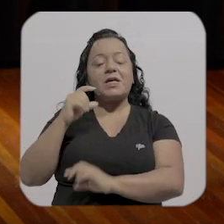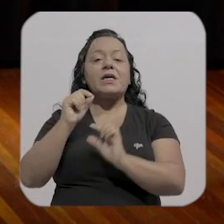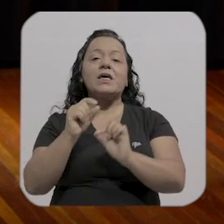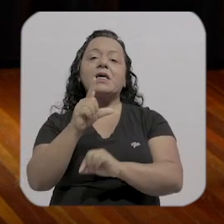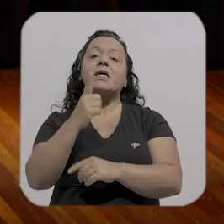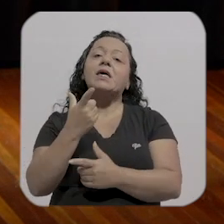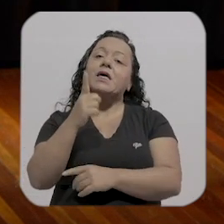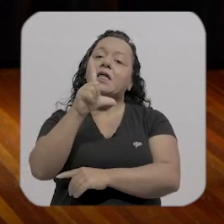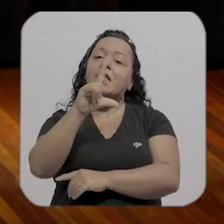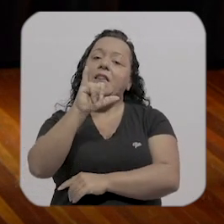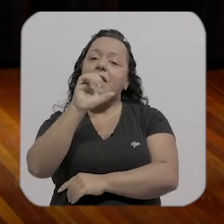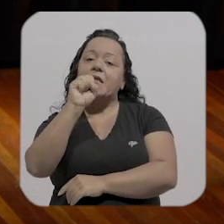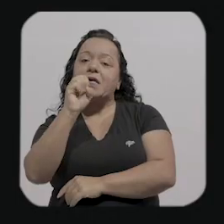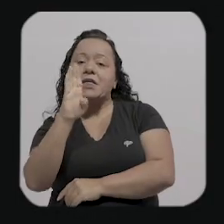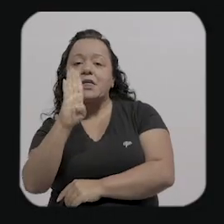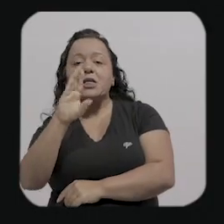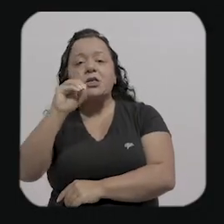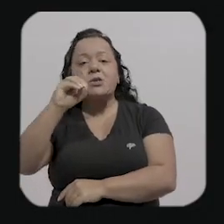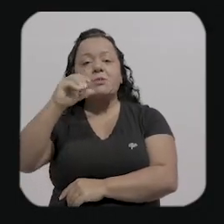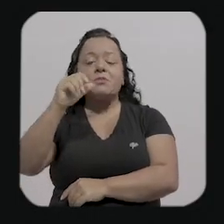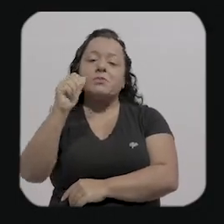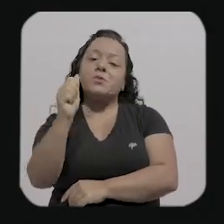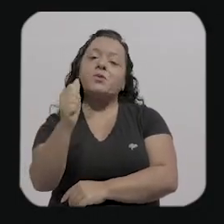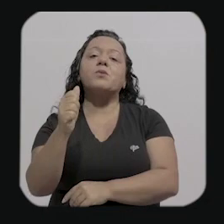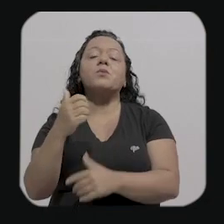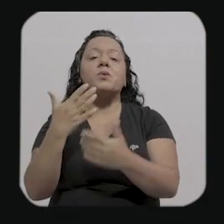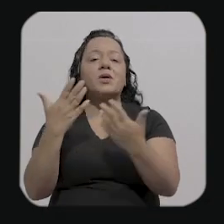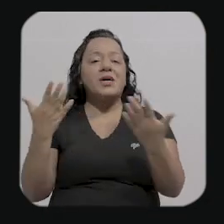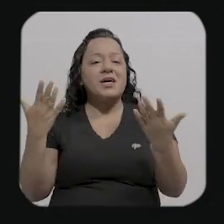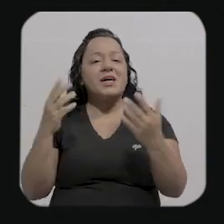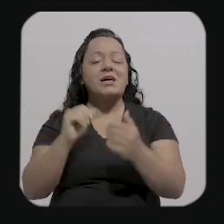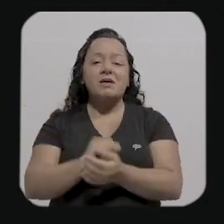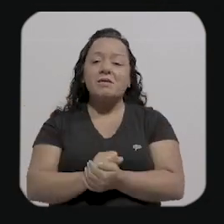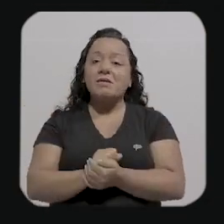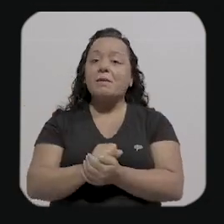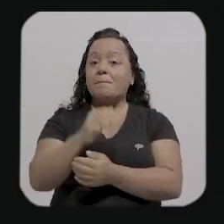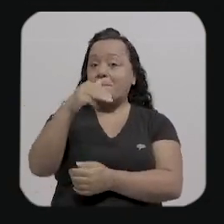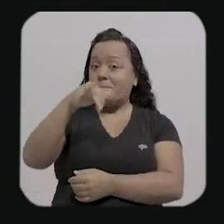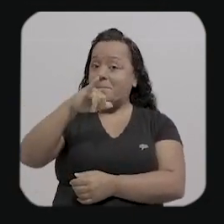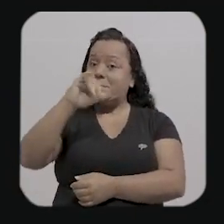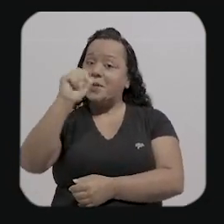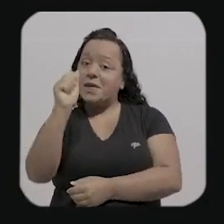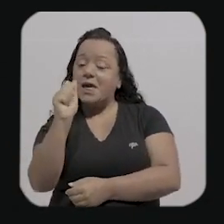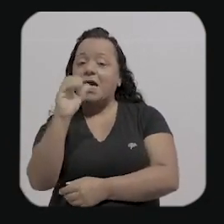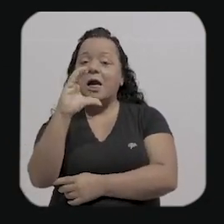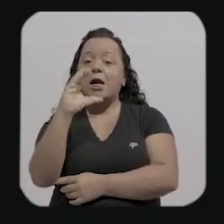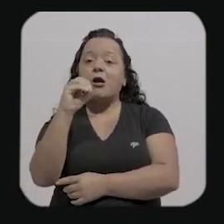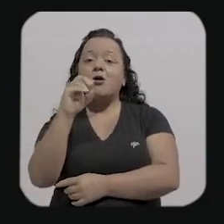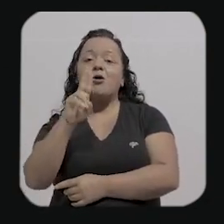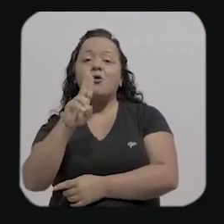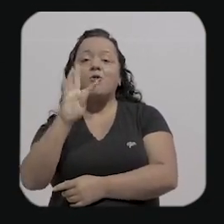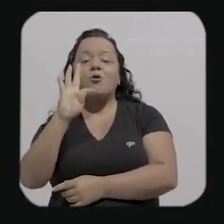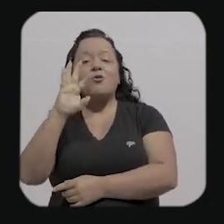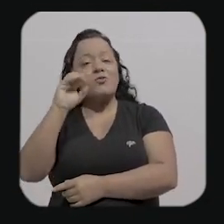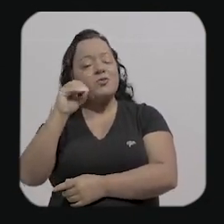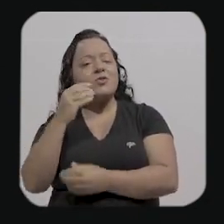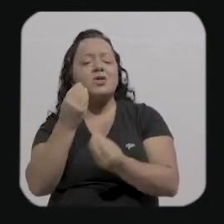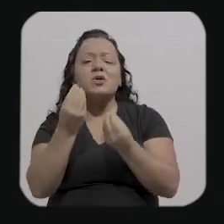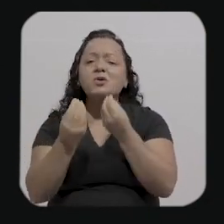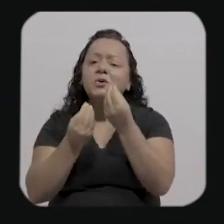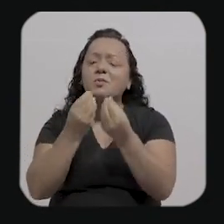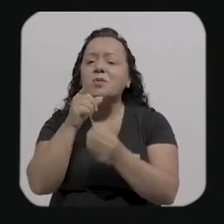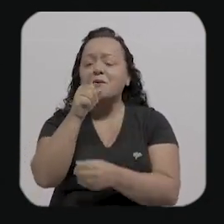passado 2021 dividindo uma fala com miacolto como que é pra você depois de